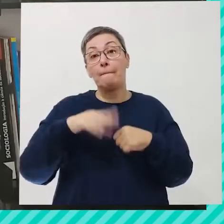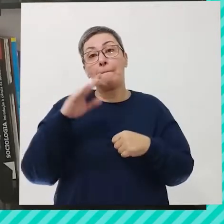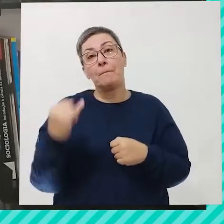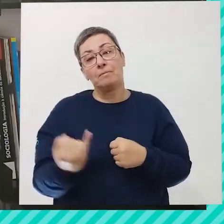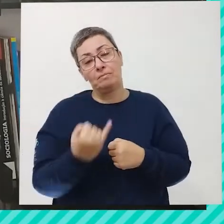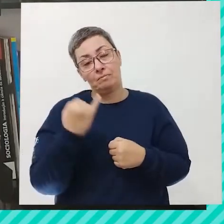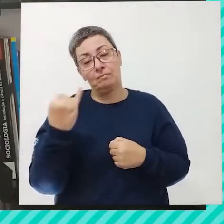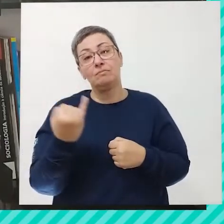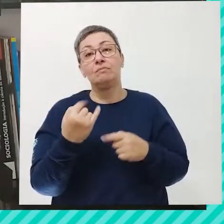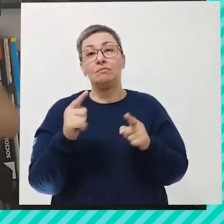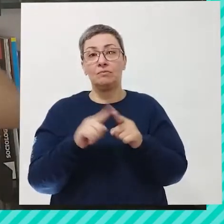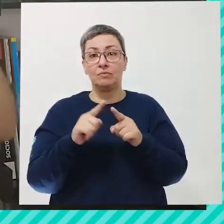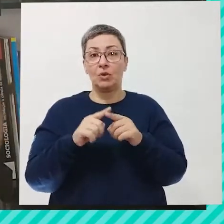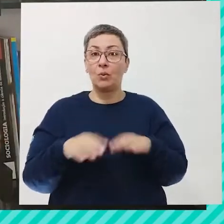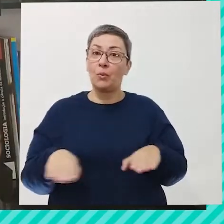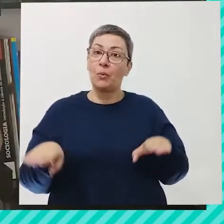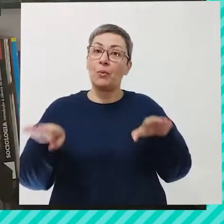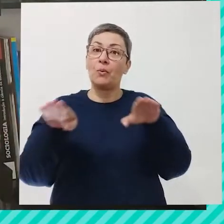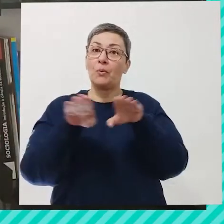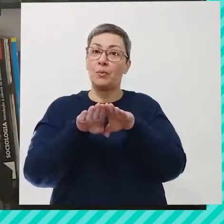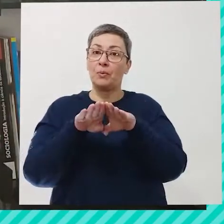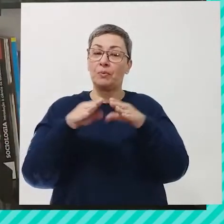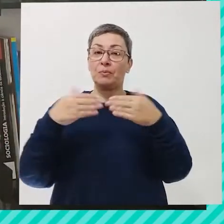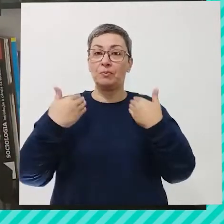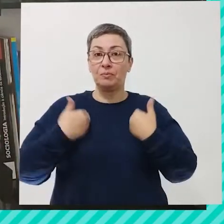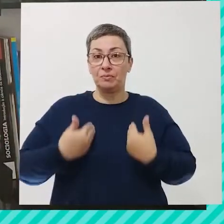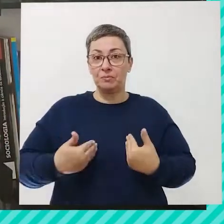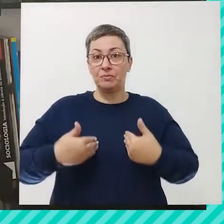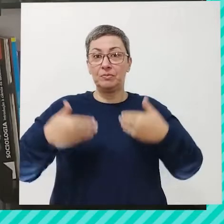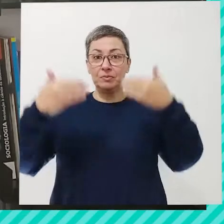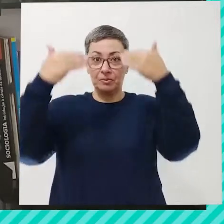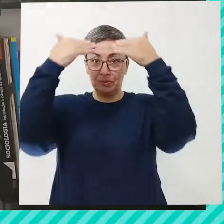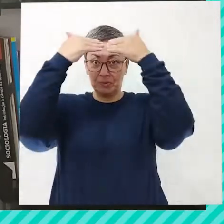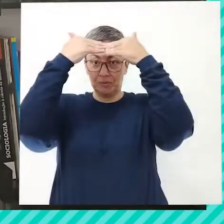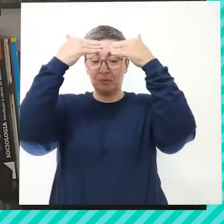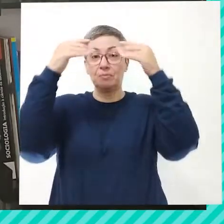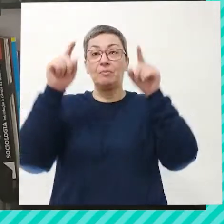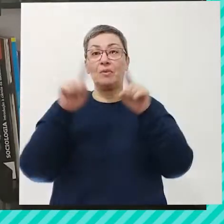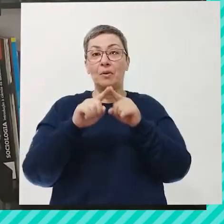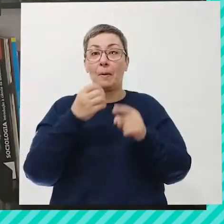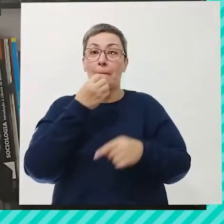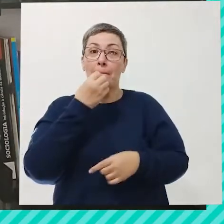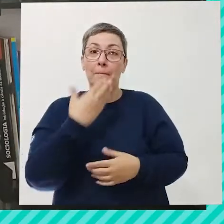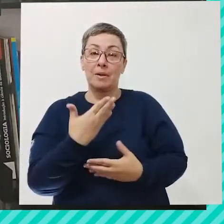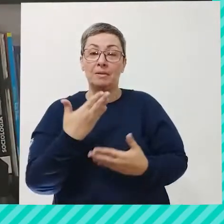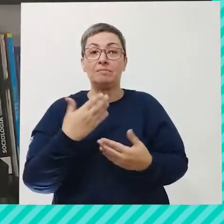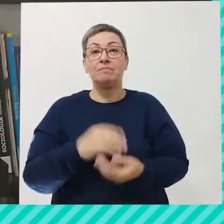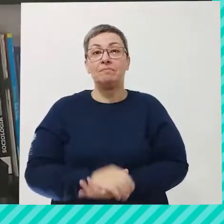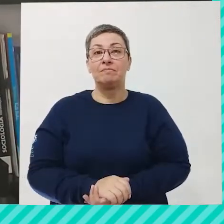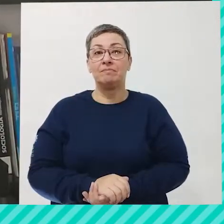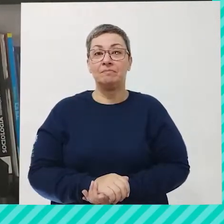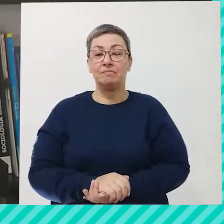fundamentais ainda pra fazer esse equilíbrio do corpo e do nosso bem-estar, não é?